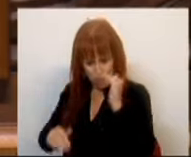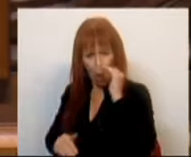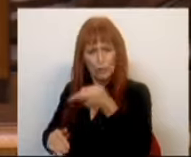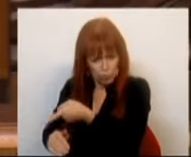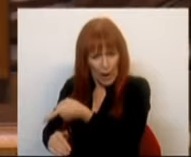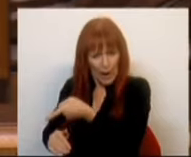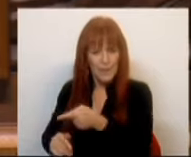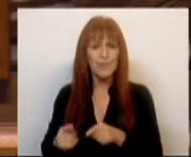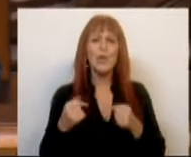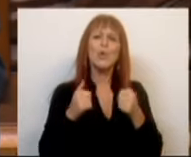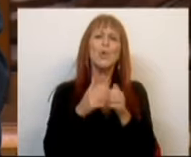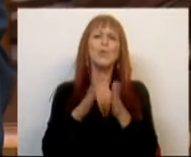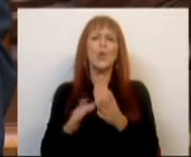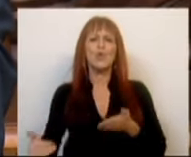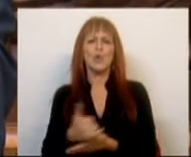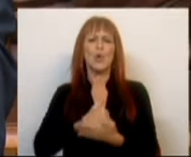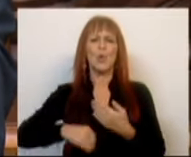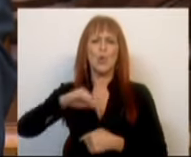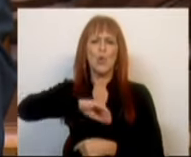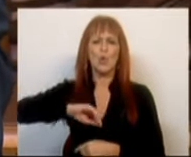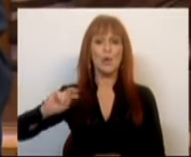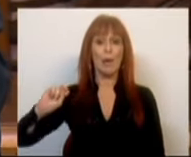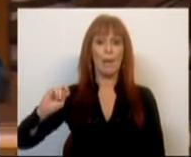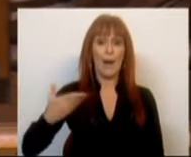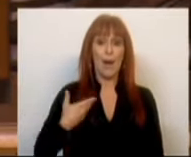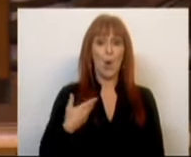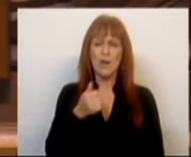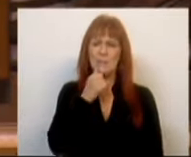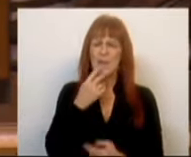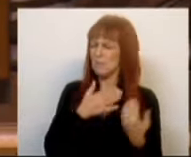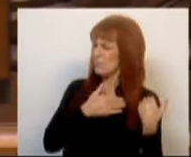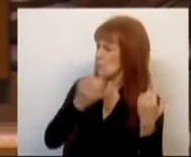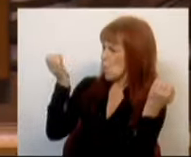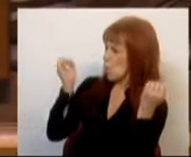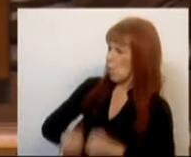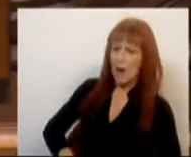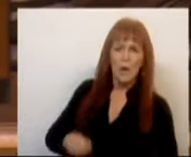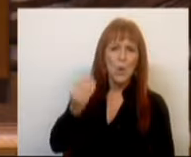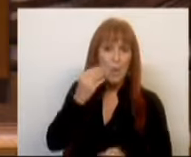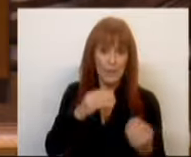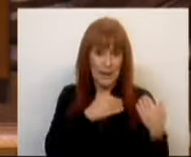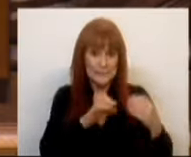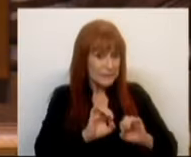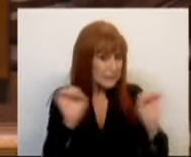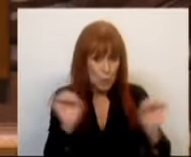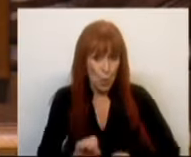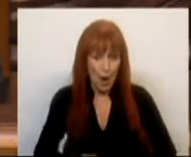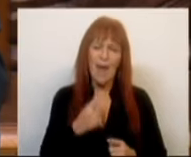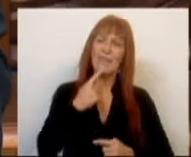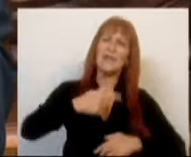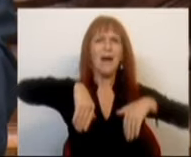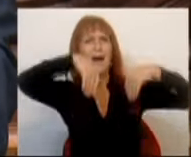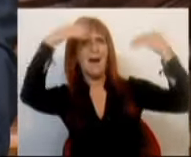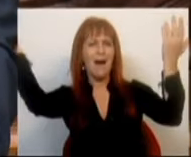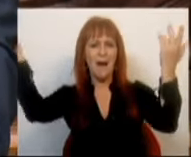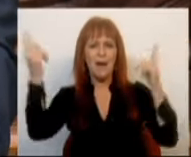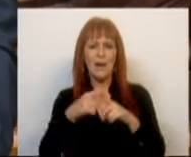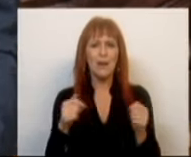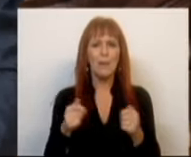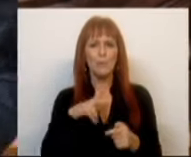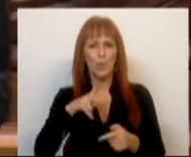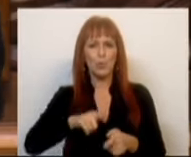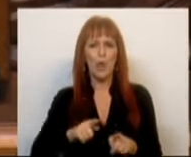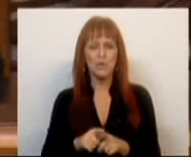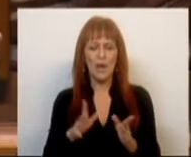Tiveram todos lucros recorde. uma medida irresponsável. Como é irresponsável em bandeirar em arco dizer que Portugal